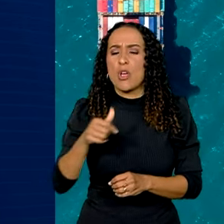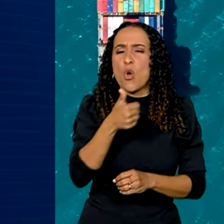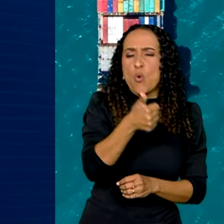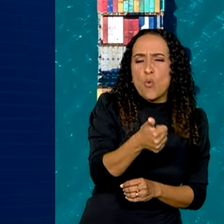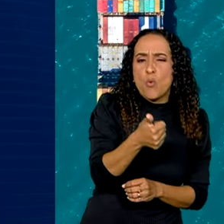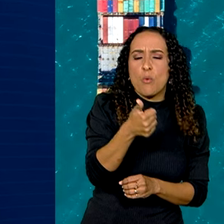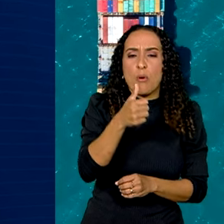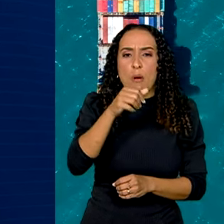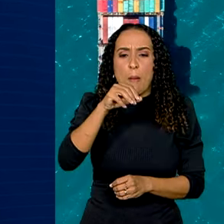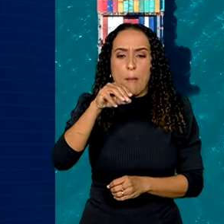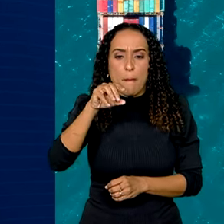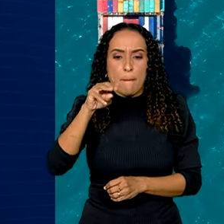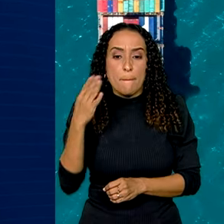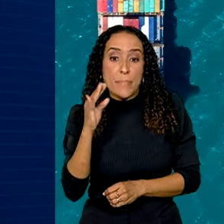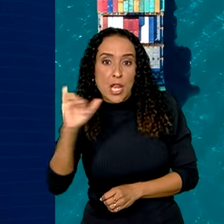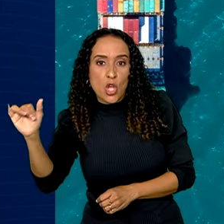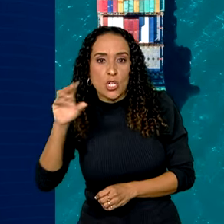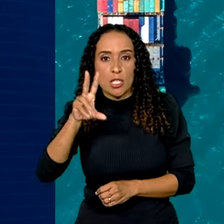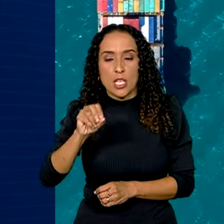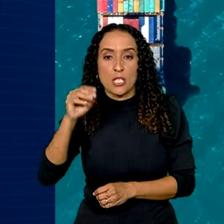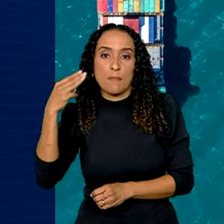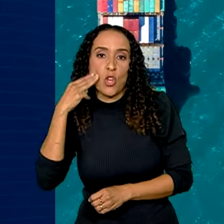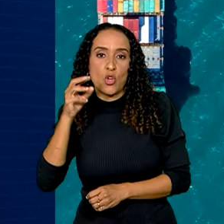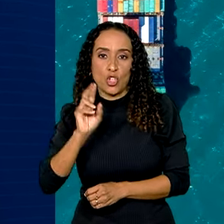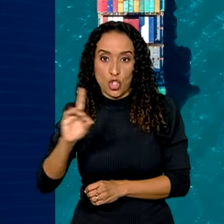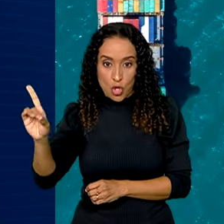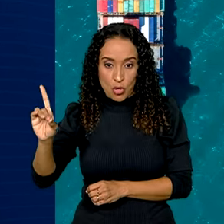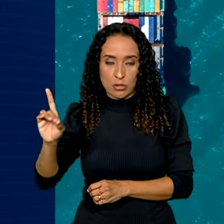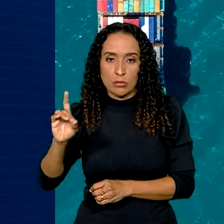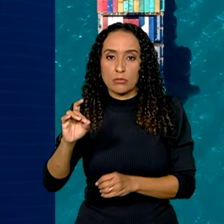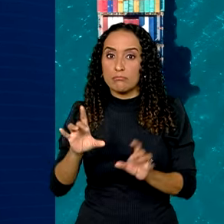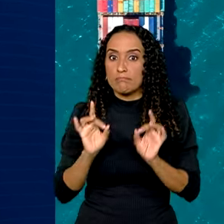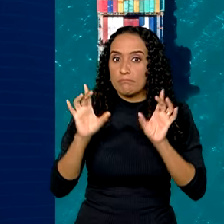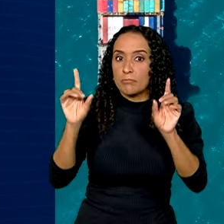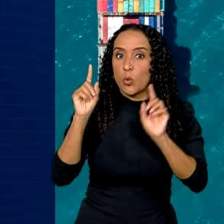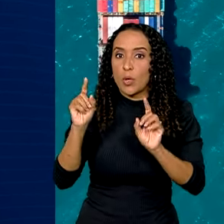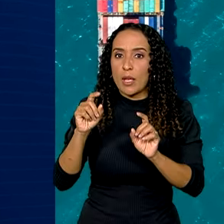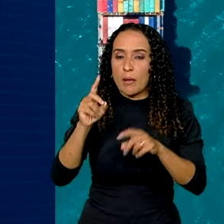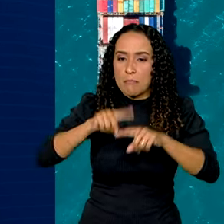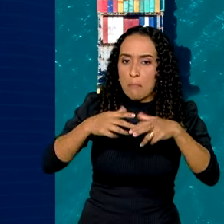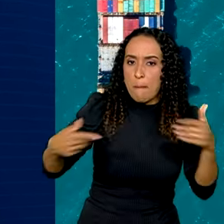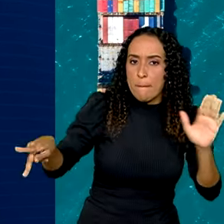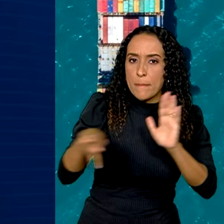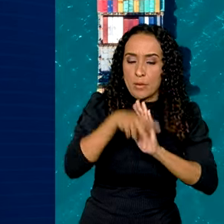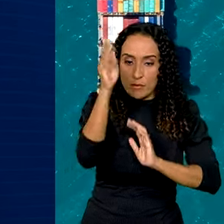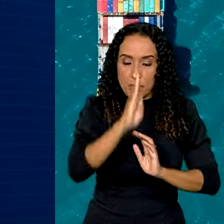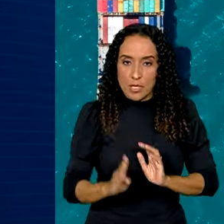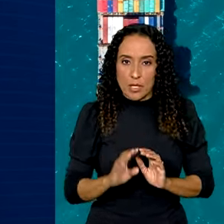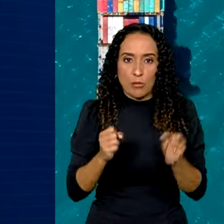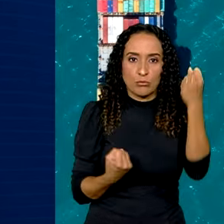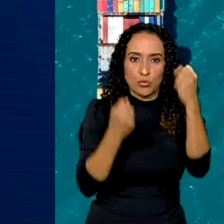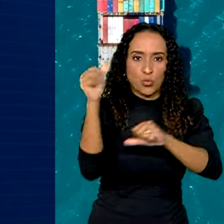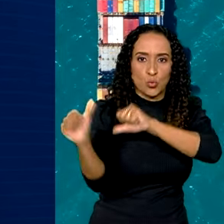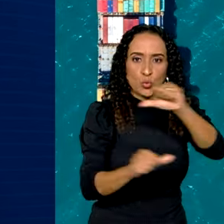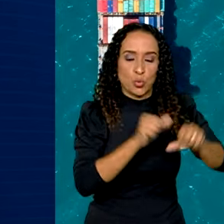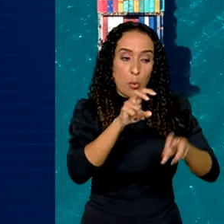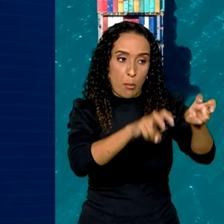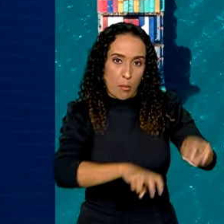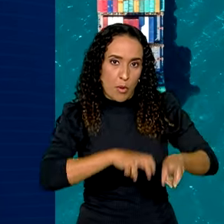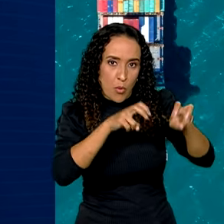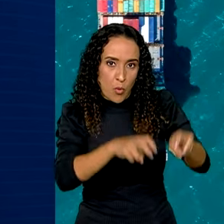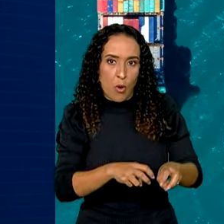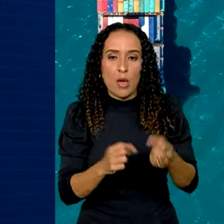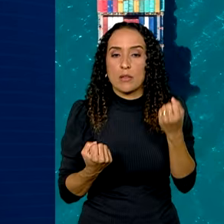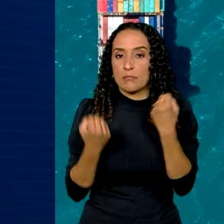bilhão e 500 milhões de dólares. Destaque para os produtos brasileiros da indústria de transformação, agropecuária